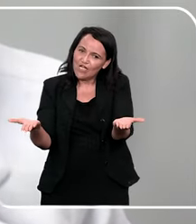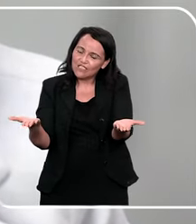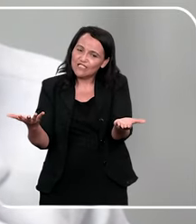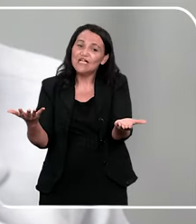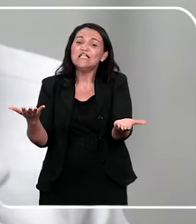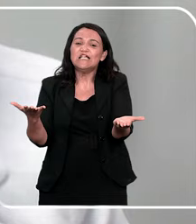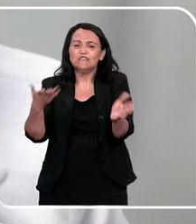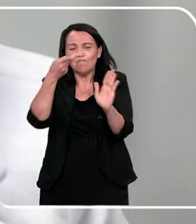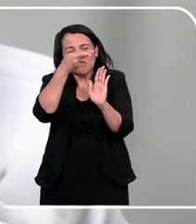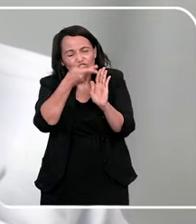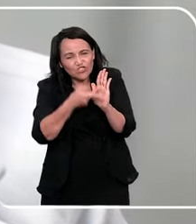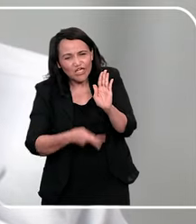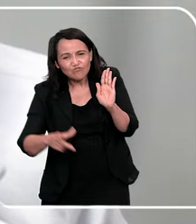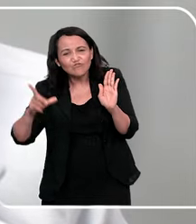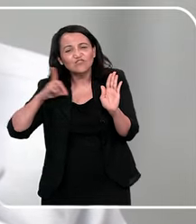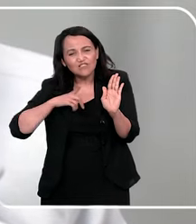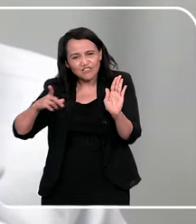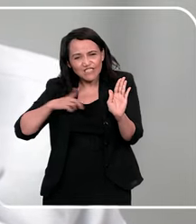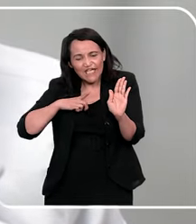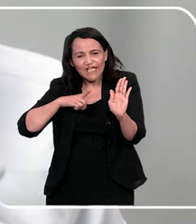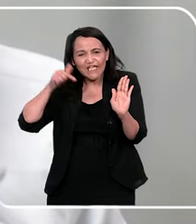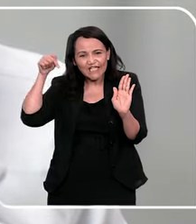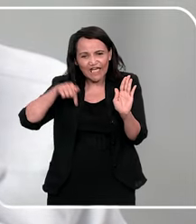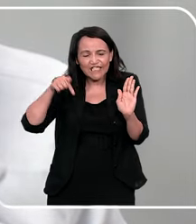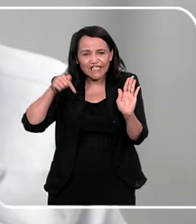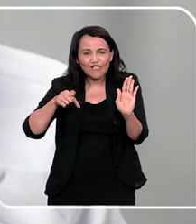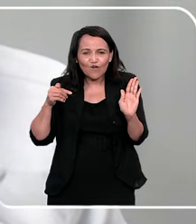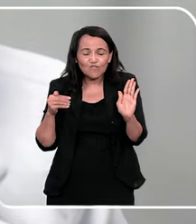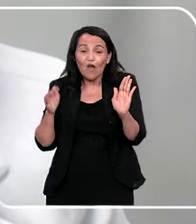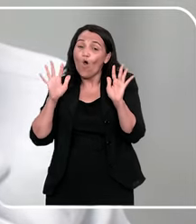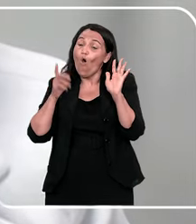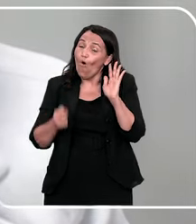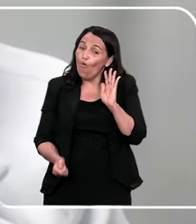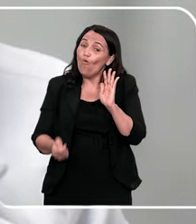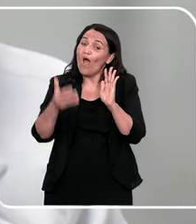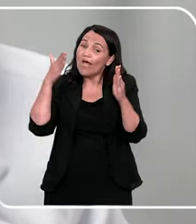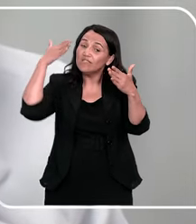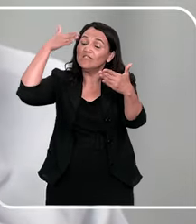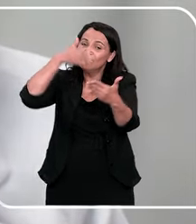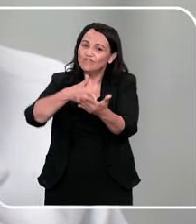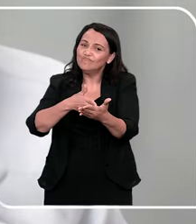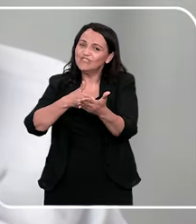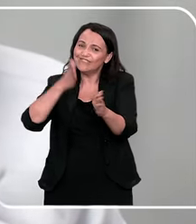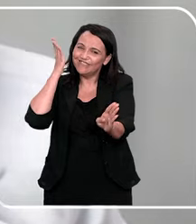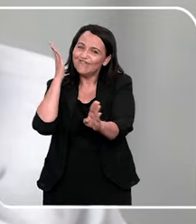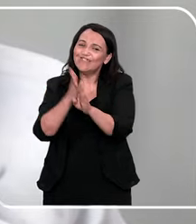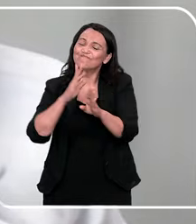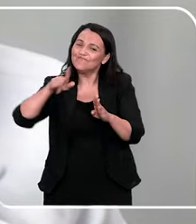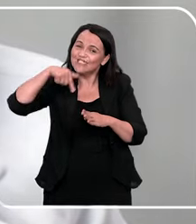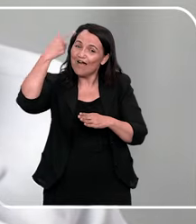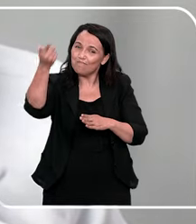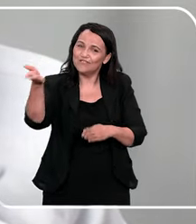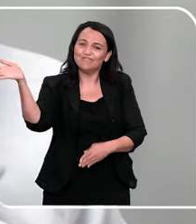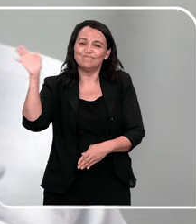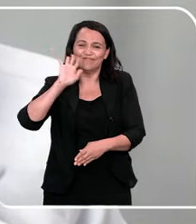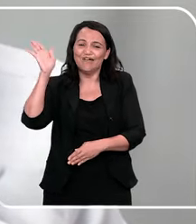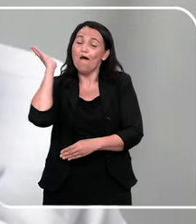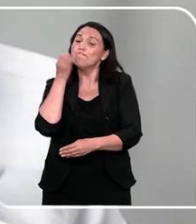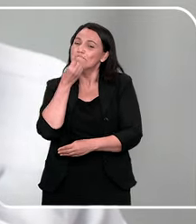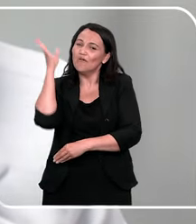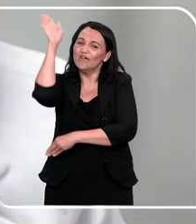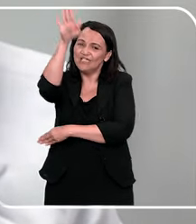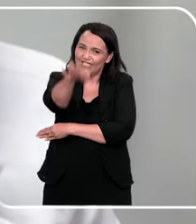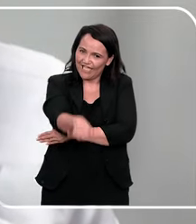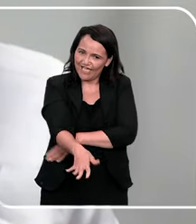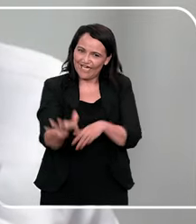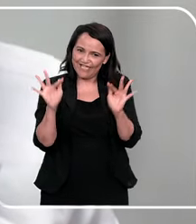esse projeto existe, estamos na nossa penúltima palestra e nos encontramos na próxima. Uma boa tarde, fim de tarde